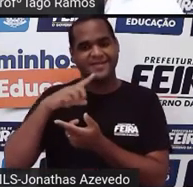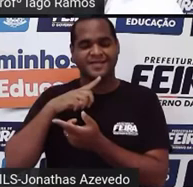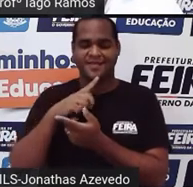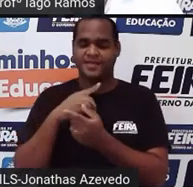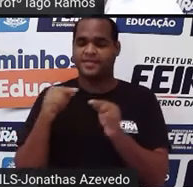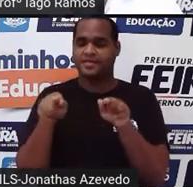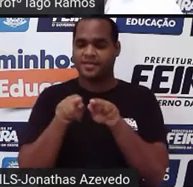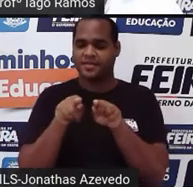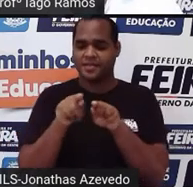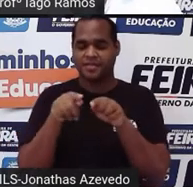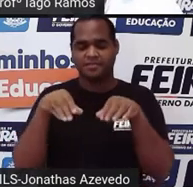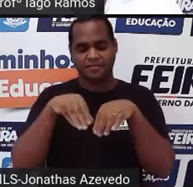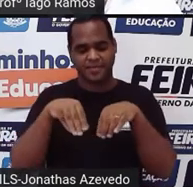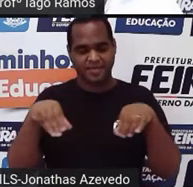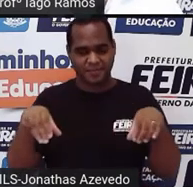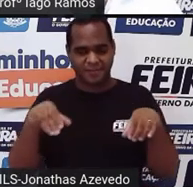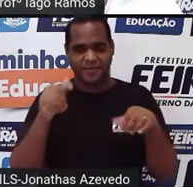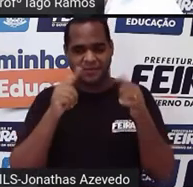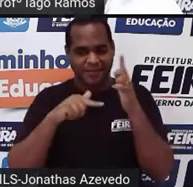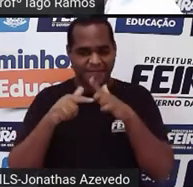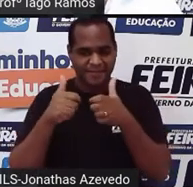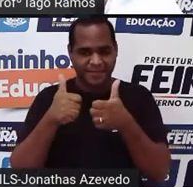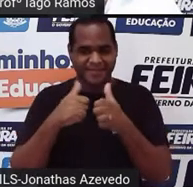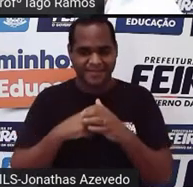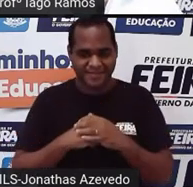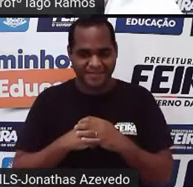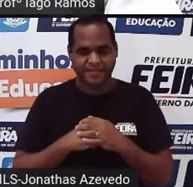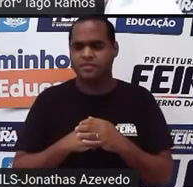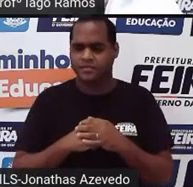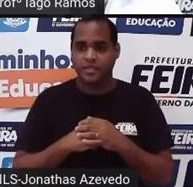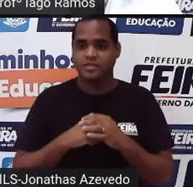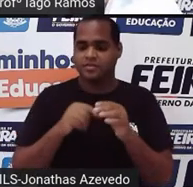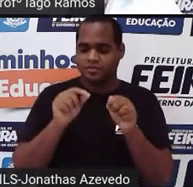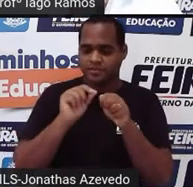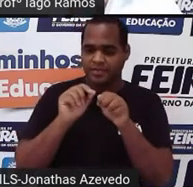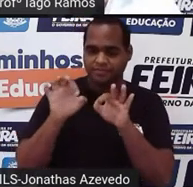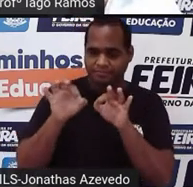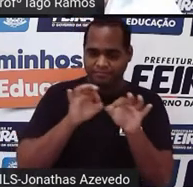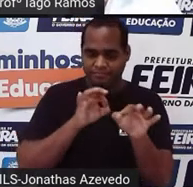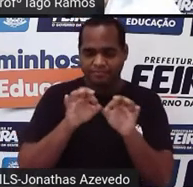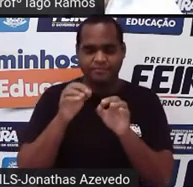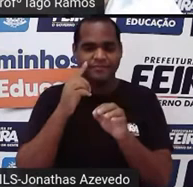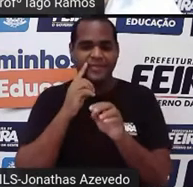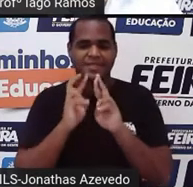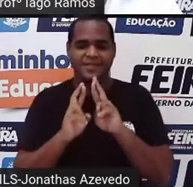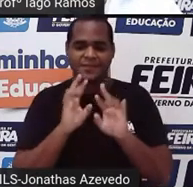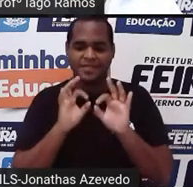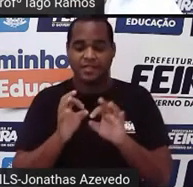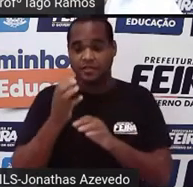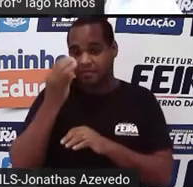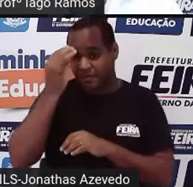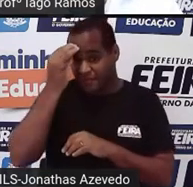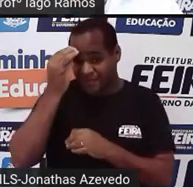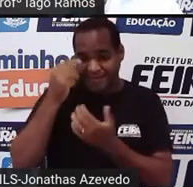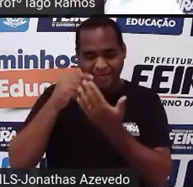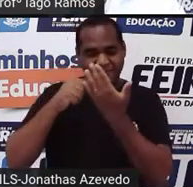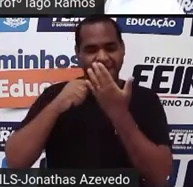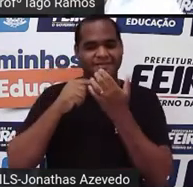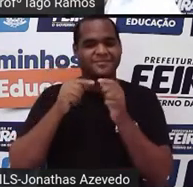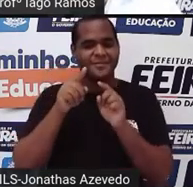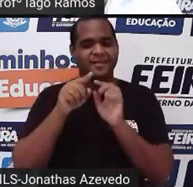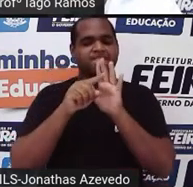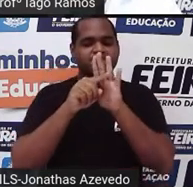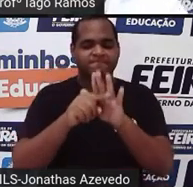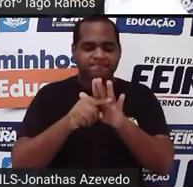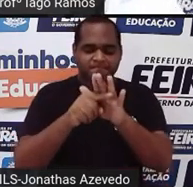de paralelepípedo, tá? Mas vamos assim, vamos fazer aqui um exercíciozinho de memória, tá bom? Para a gente ver